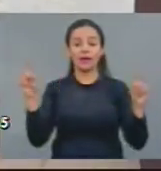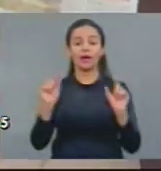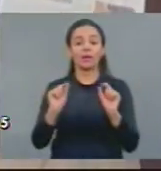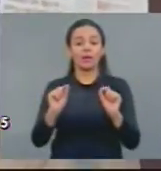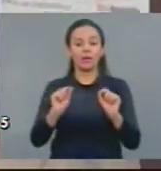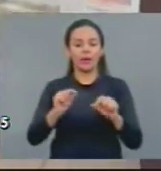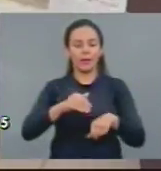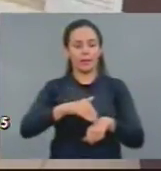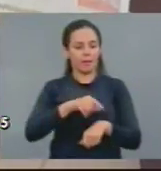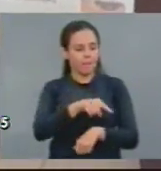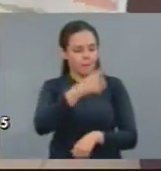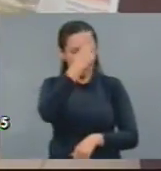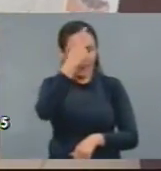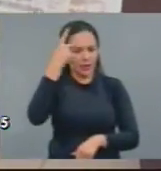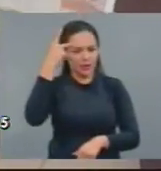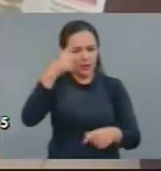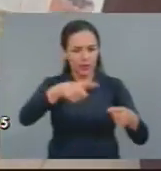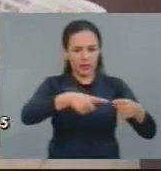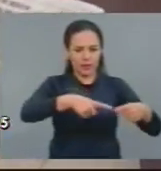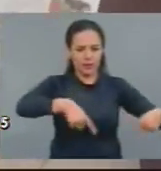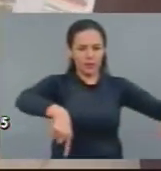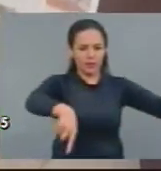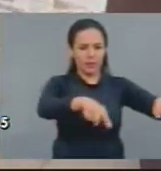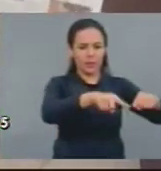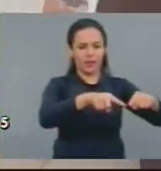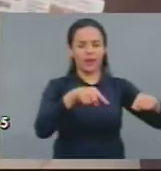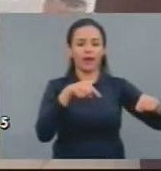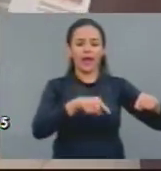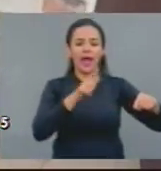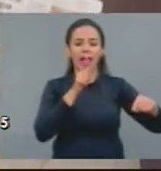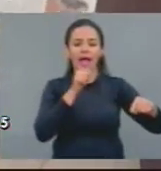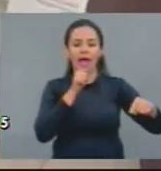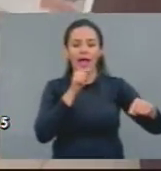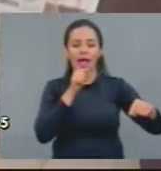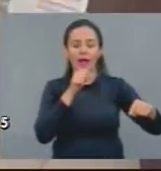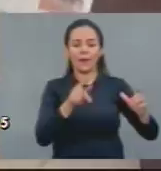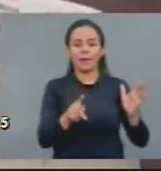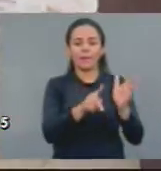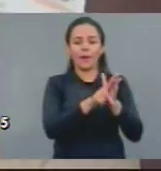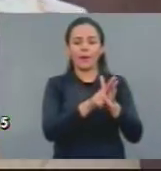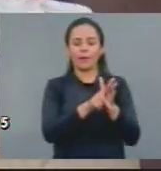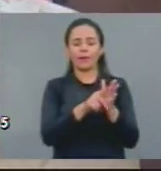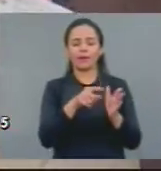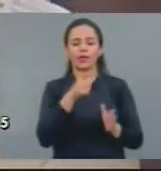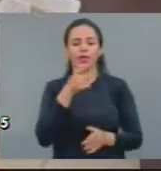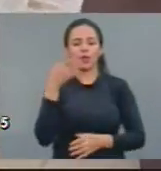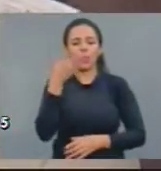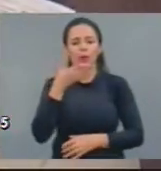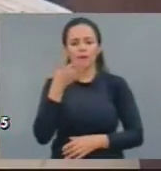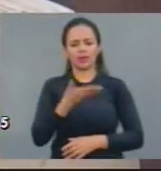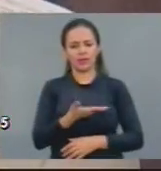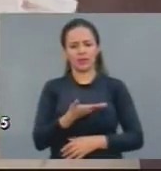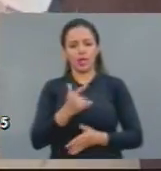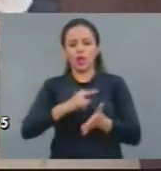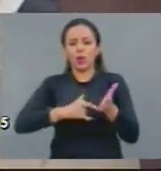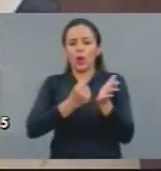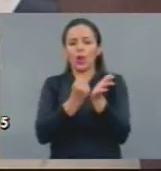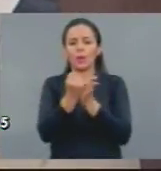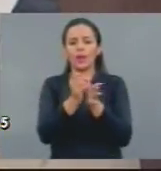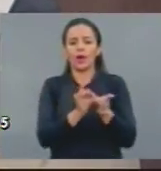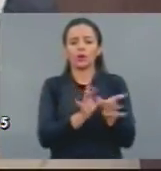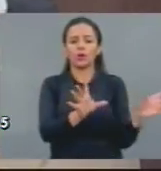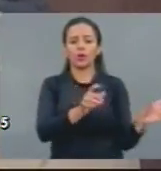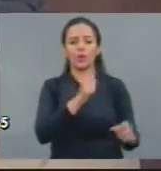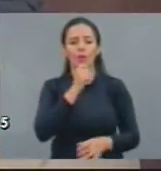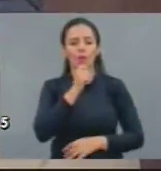produtores no Baixo e Médio Jaguaribe desviando água, captação irregular de água. Isso prejudica todo mundo.